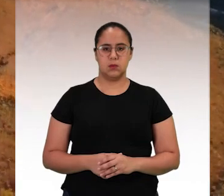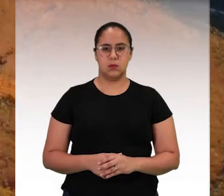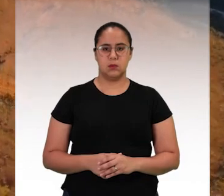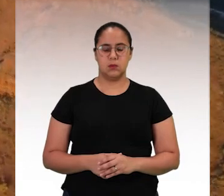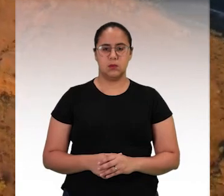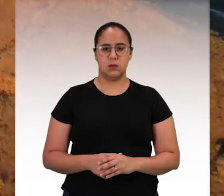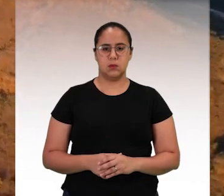Até a próxima! Obrigado.